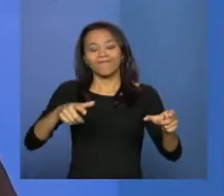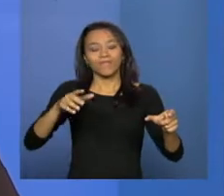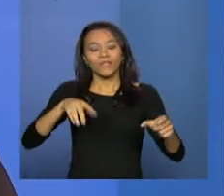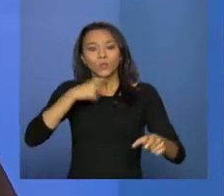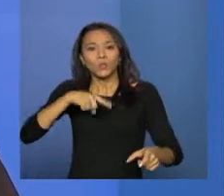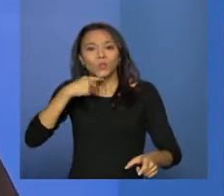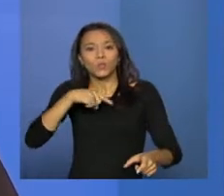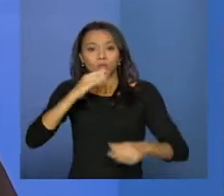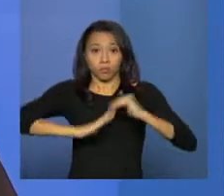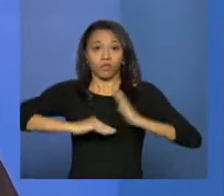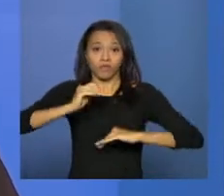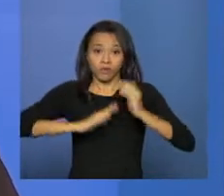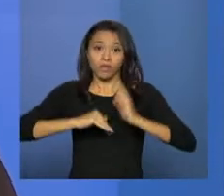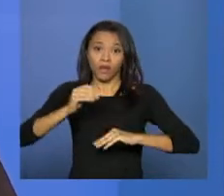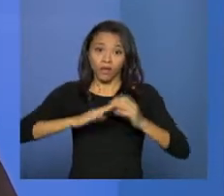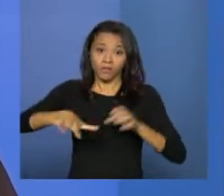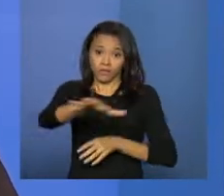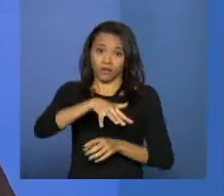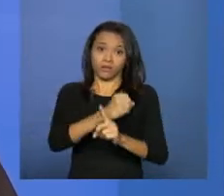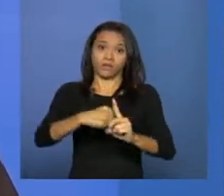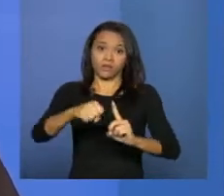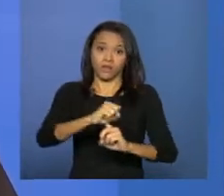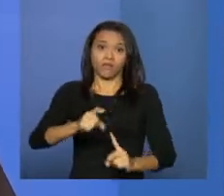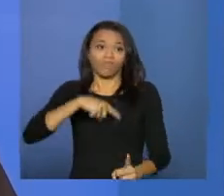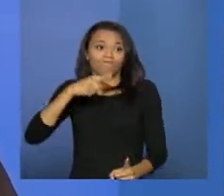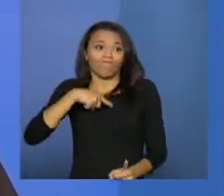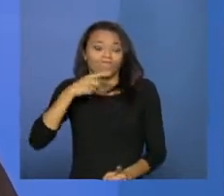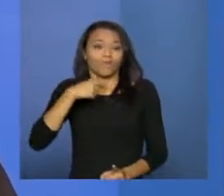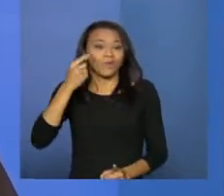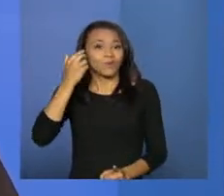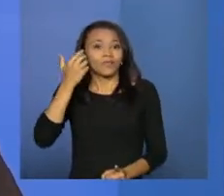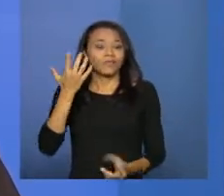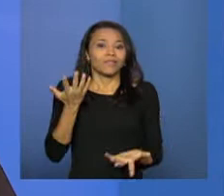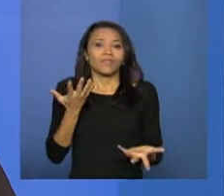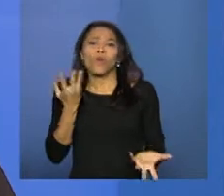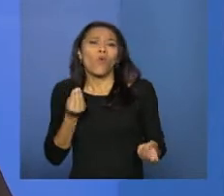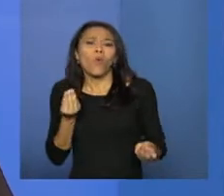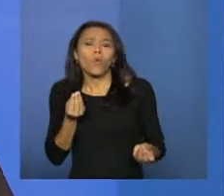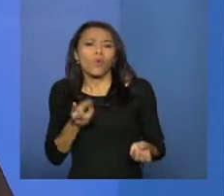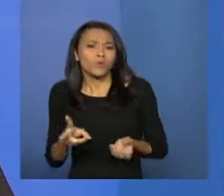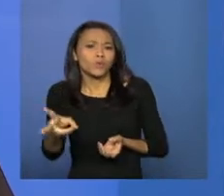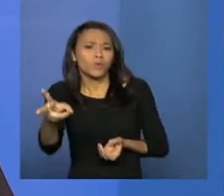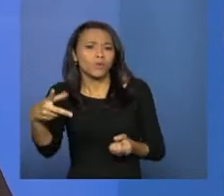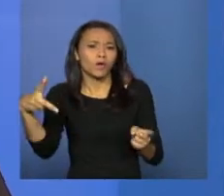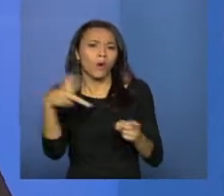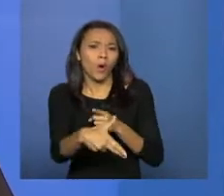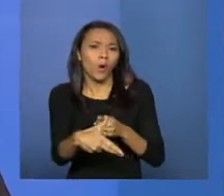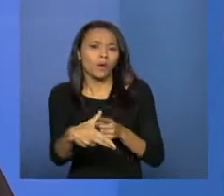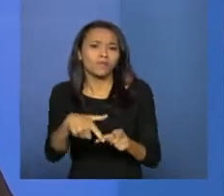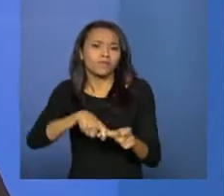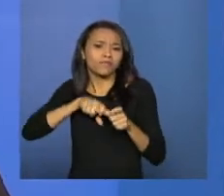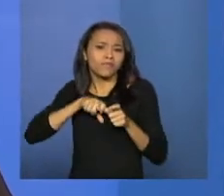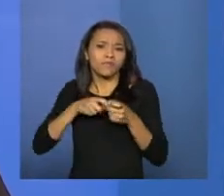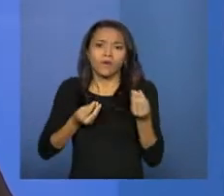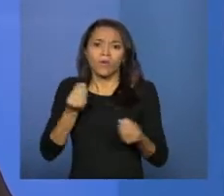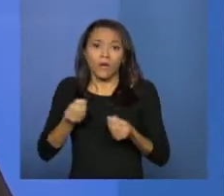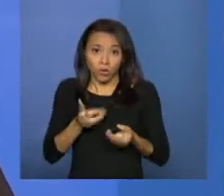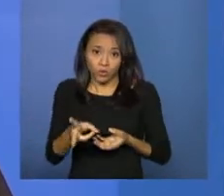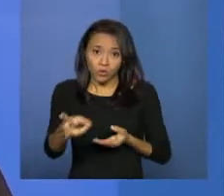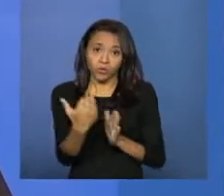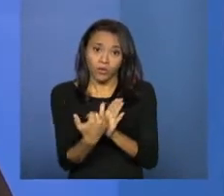às vezes, de alguma descontinuidade de algumas ofertas, tendem em vista